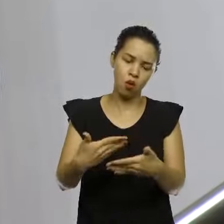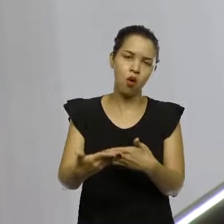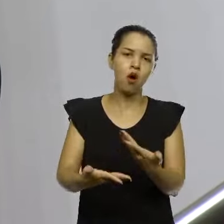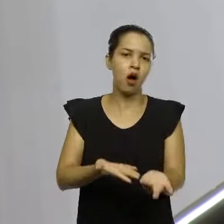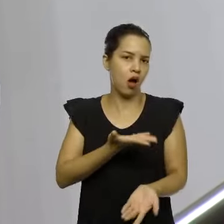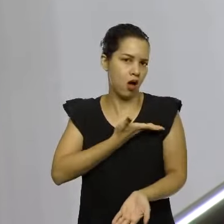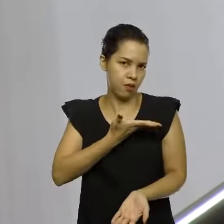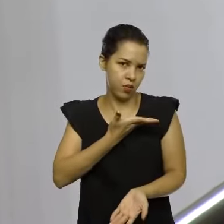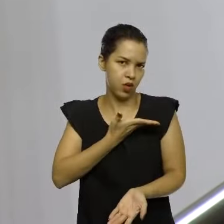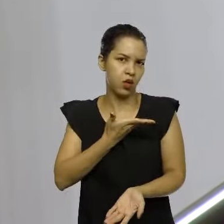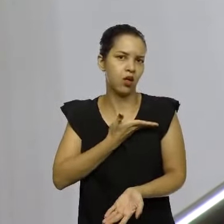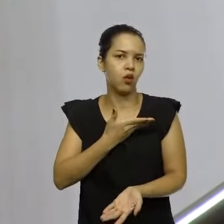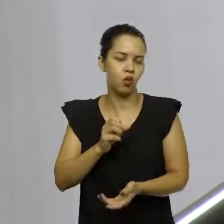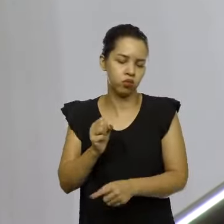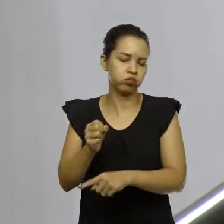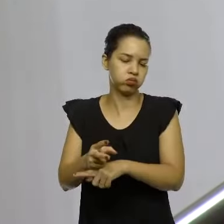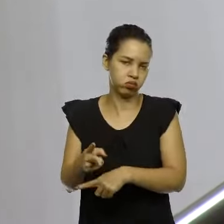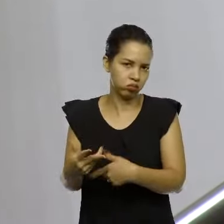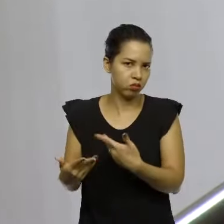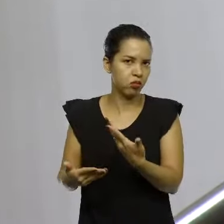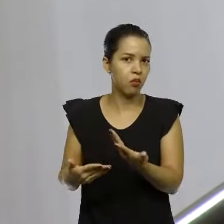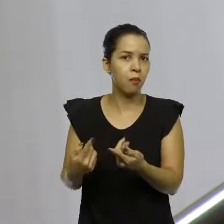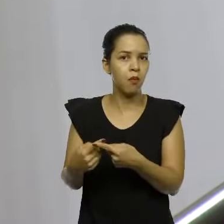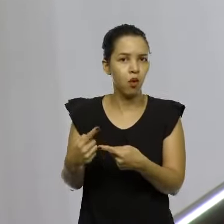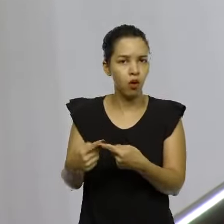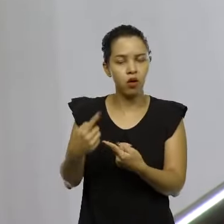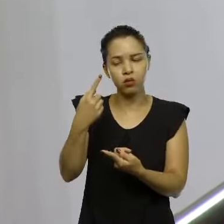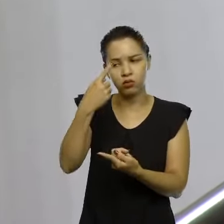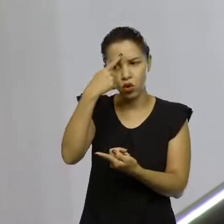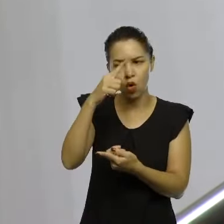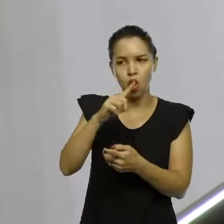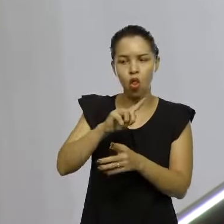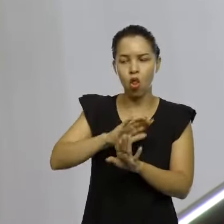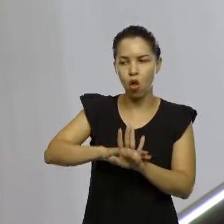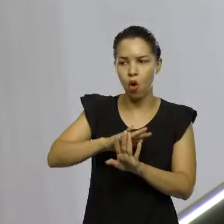ter uma proximidade ideológica dessas pessoas.